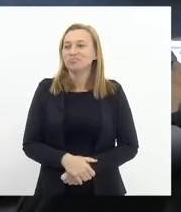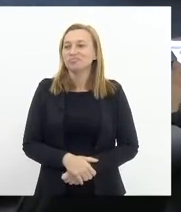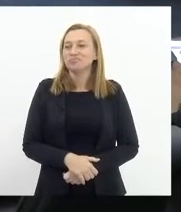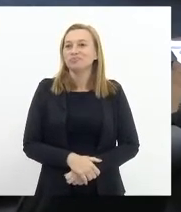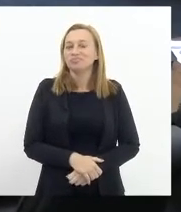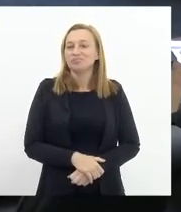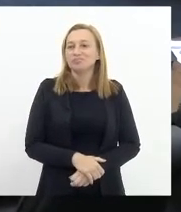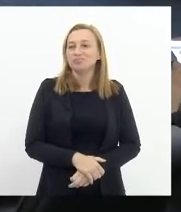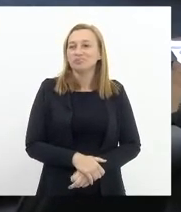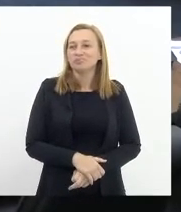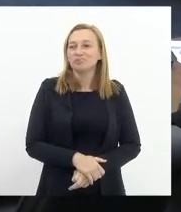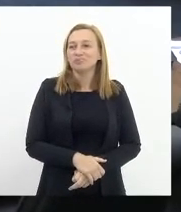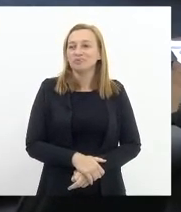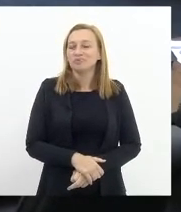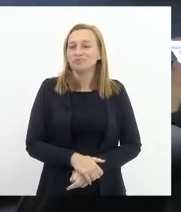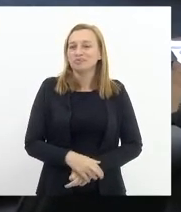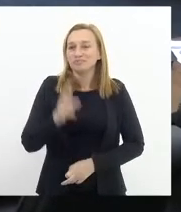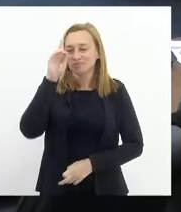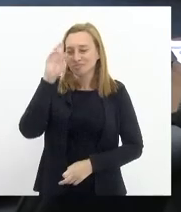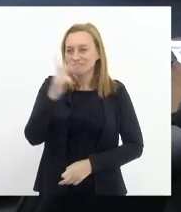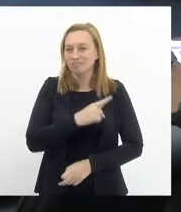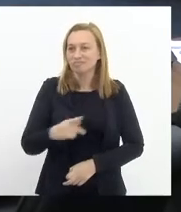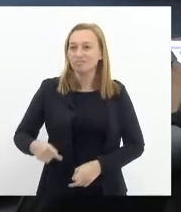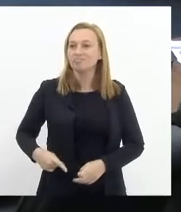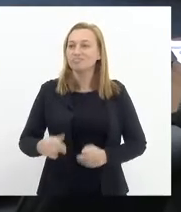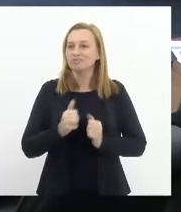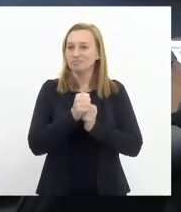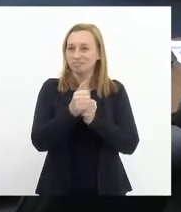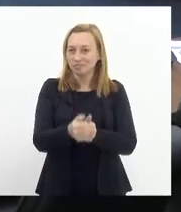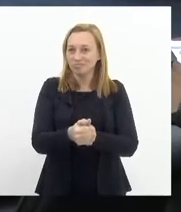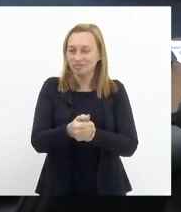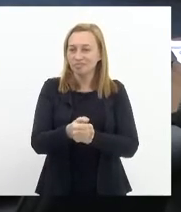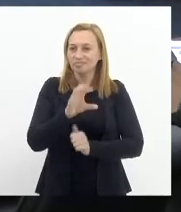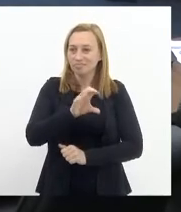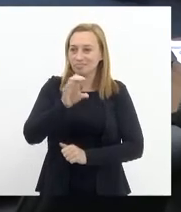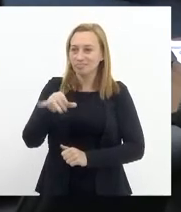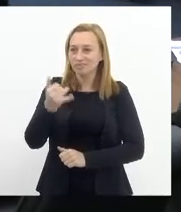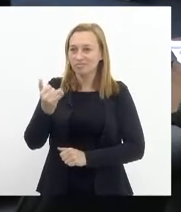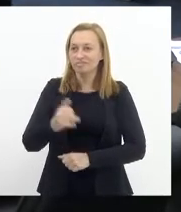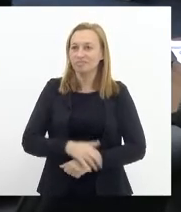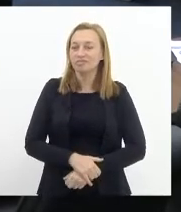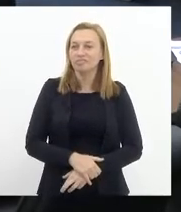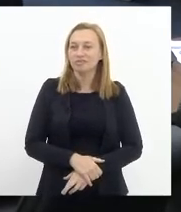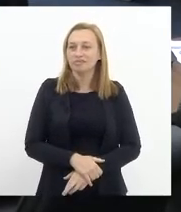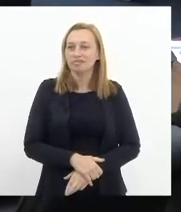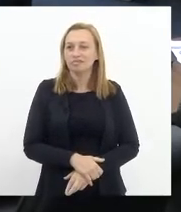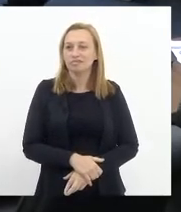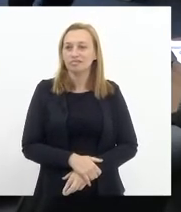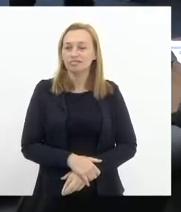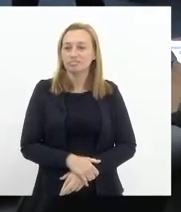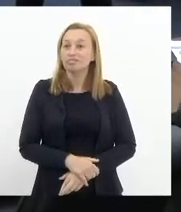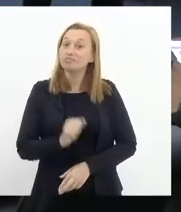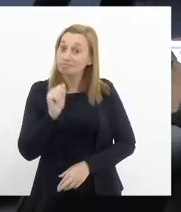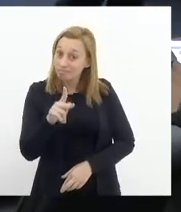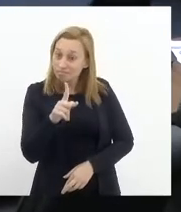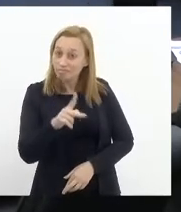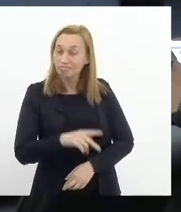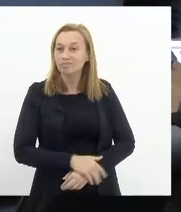seu presidente eu vou acompanhar a ccj ok